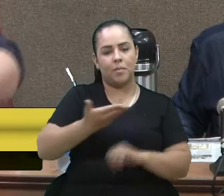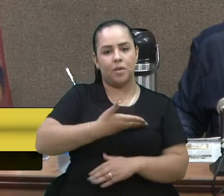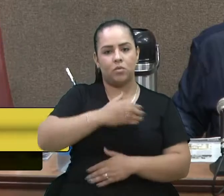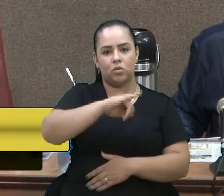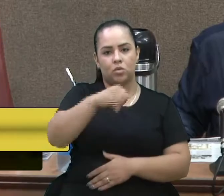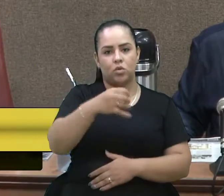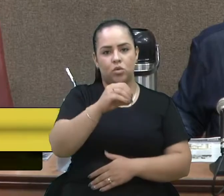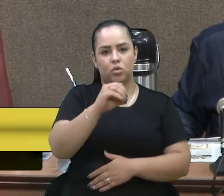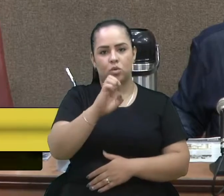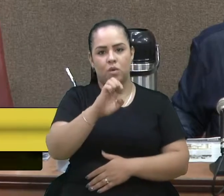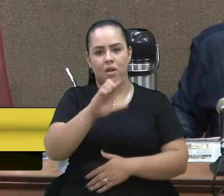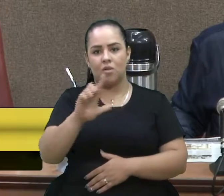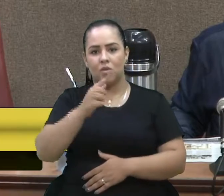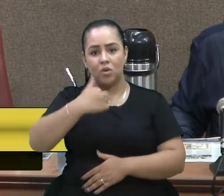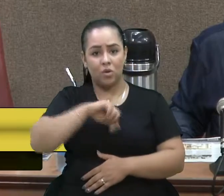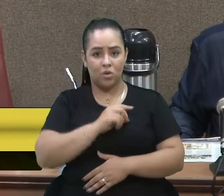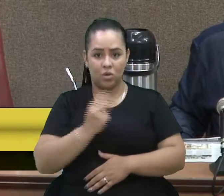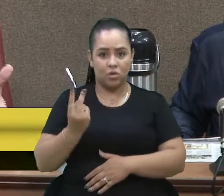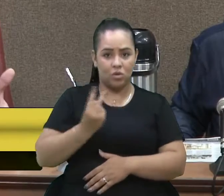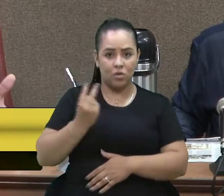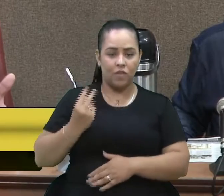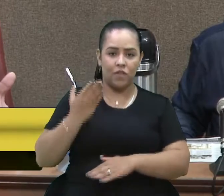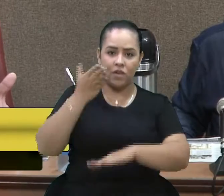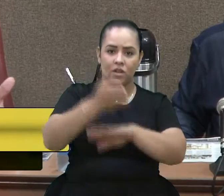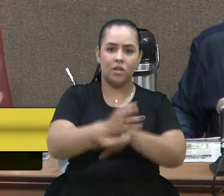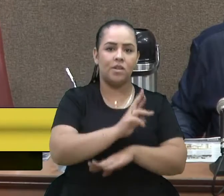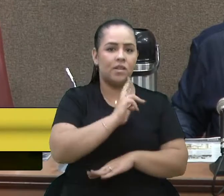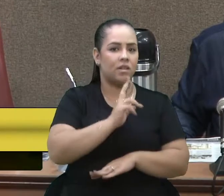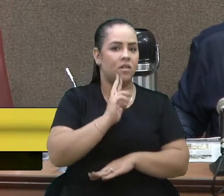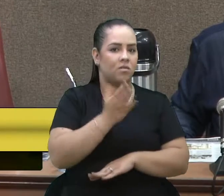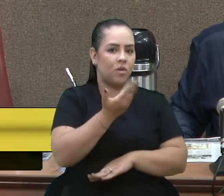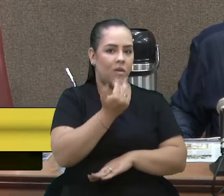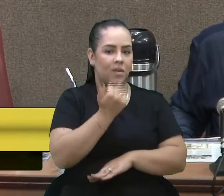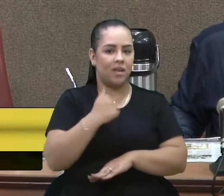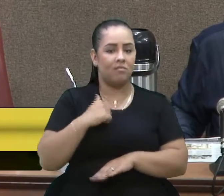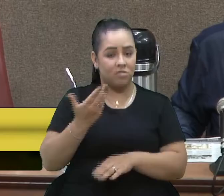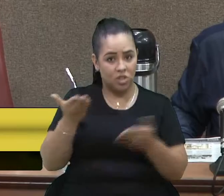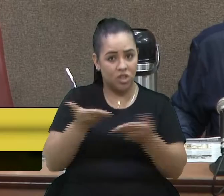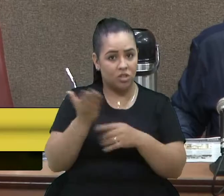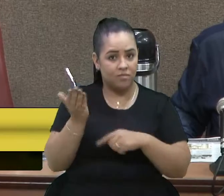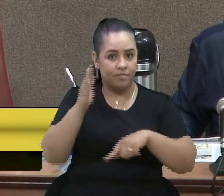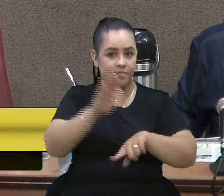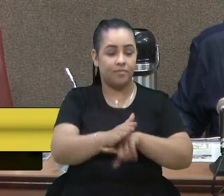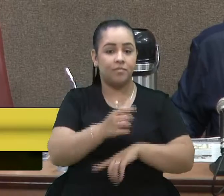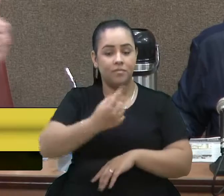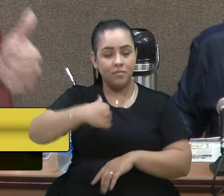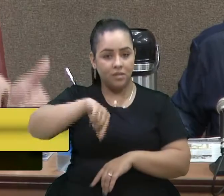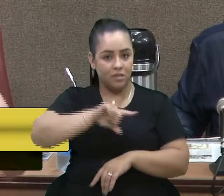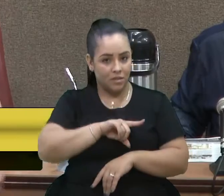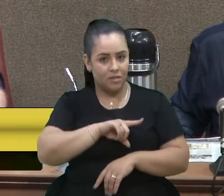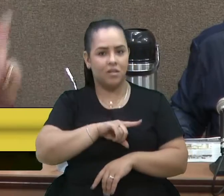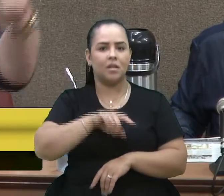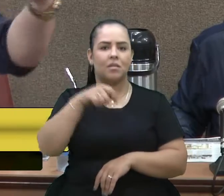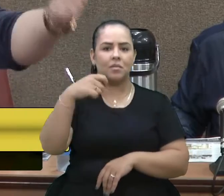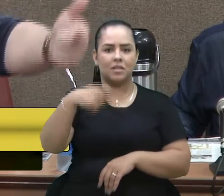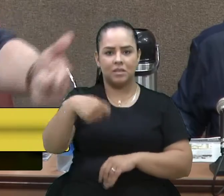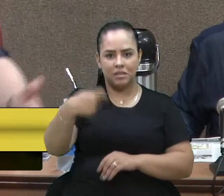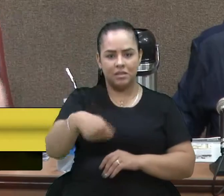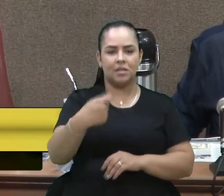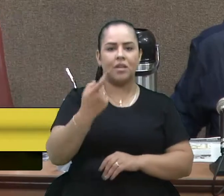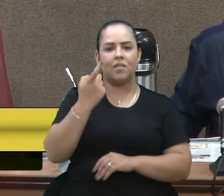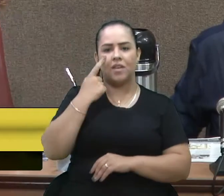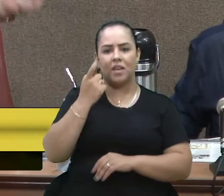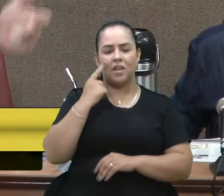lá e fomos almoçar. Então, só naquele sentido, eu já ajudei. Então, vamos botar as vinícolas, os